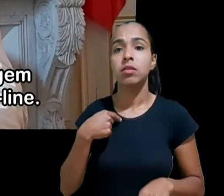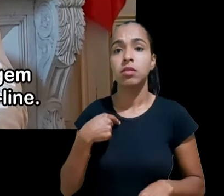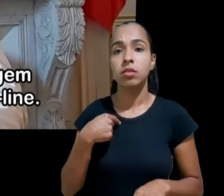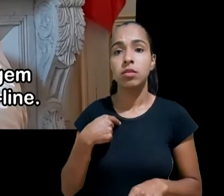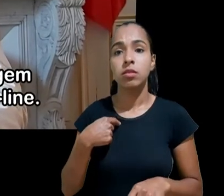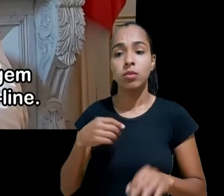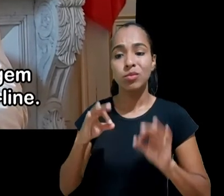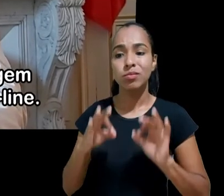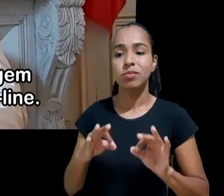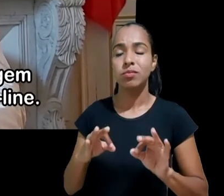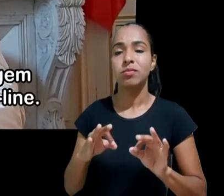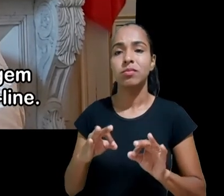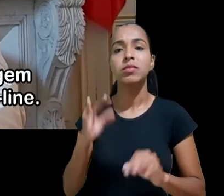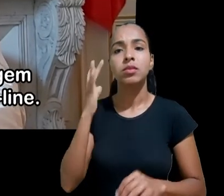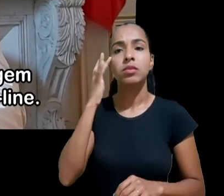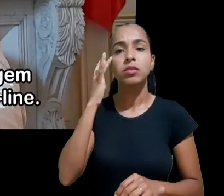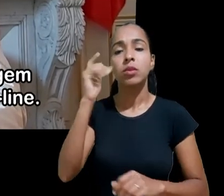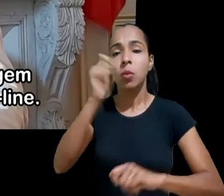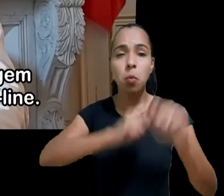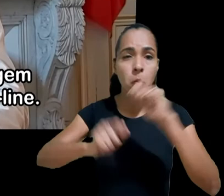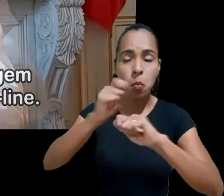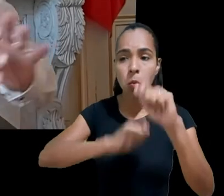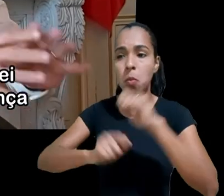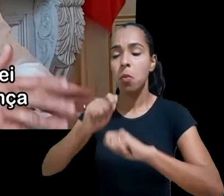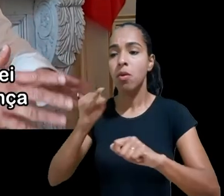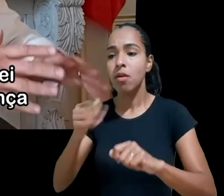imagem das crianças em plataformas online